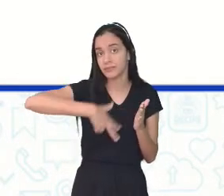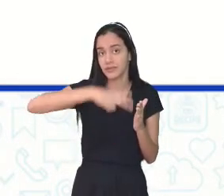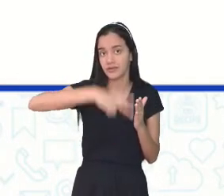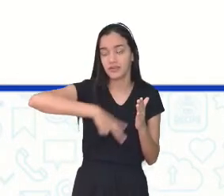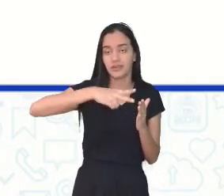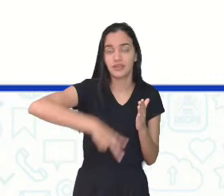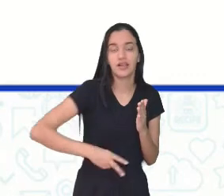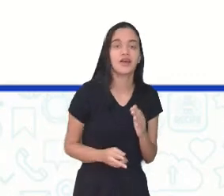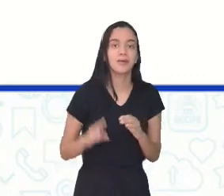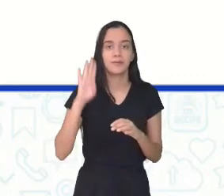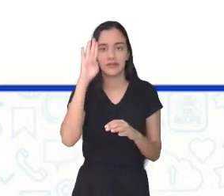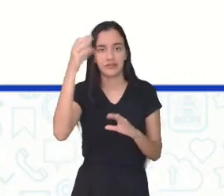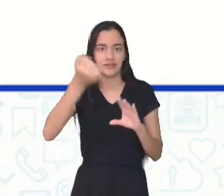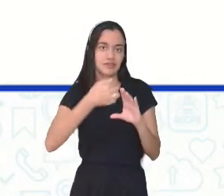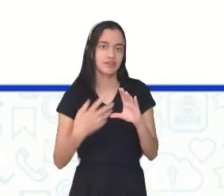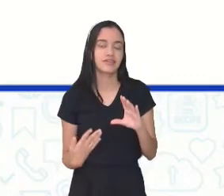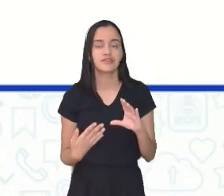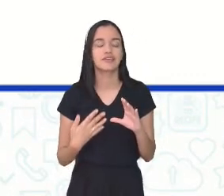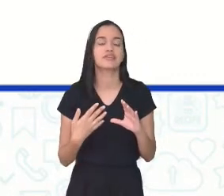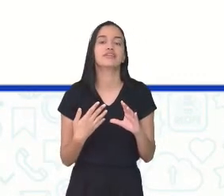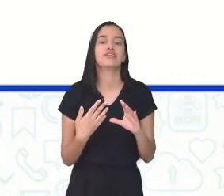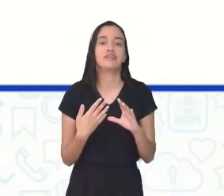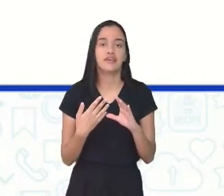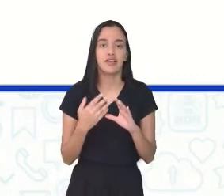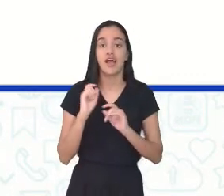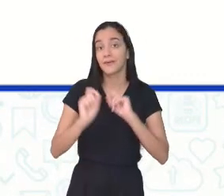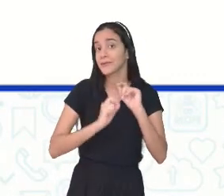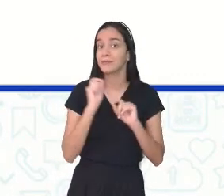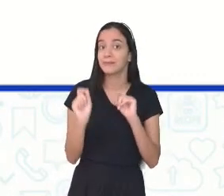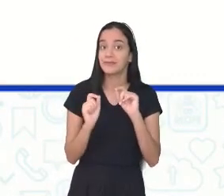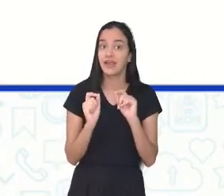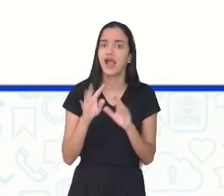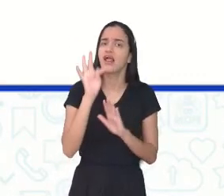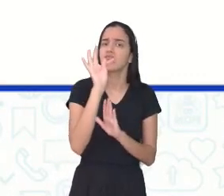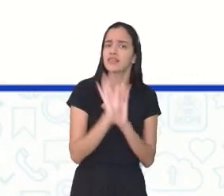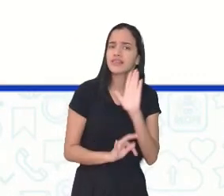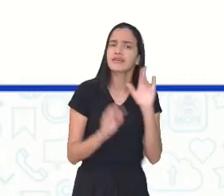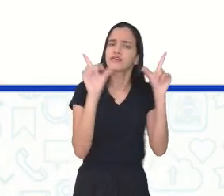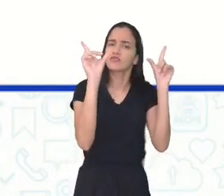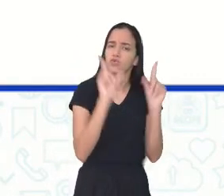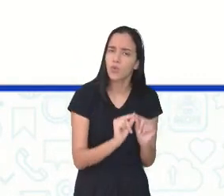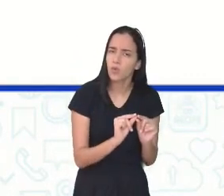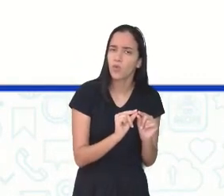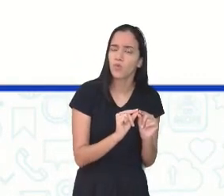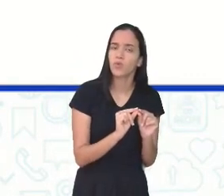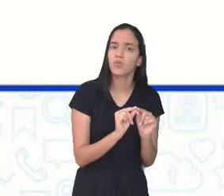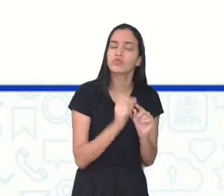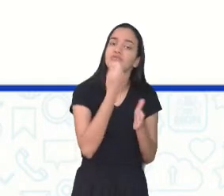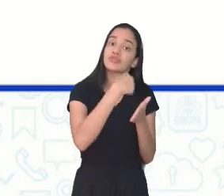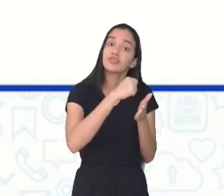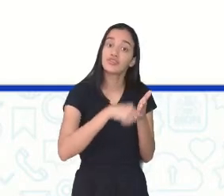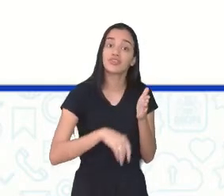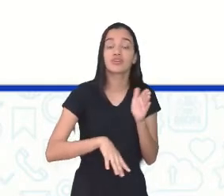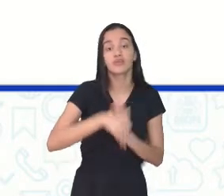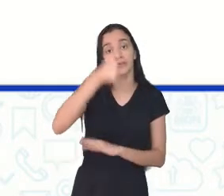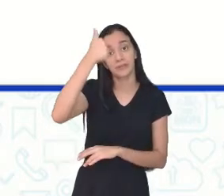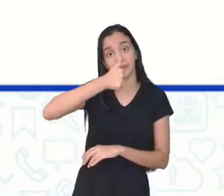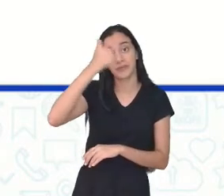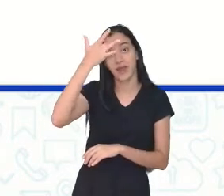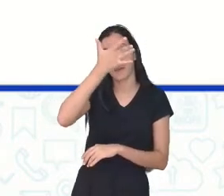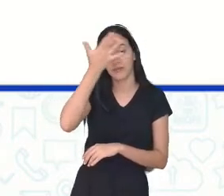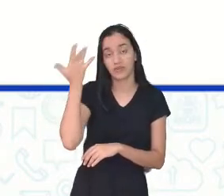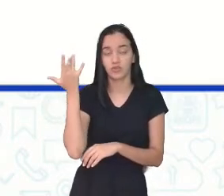As principais características da carta do leitor são textos breves e escrito em primeira pessoa,